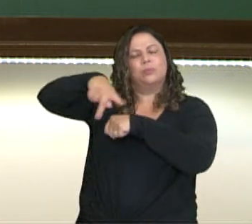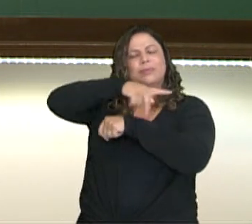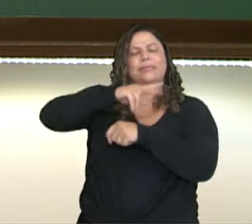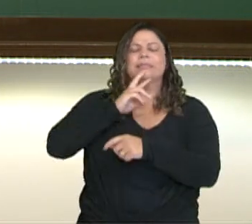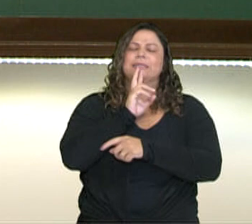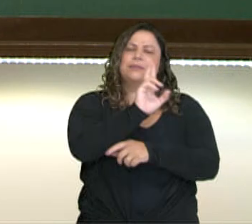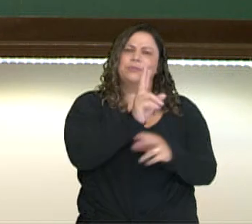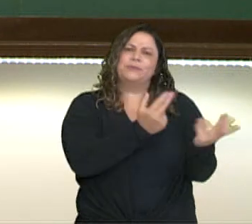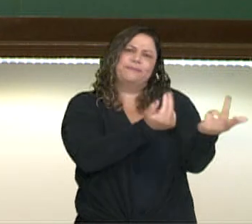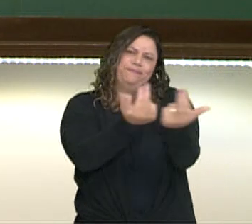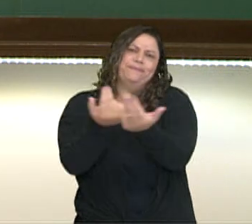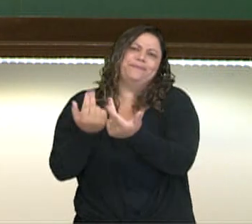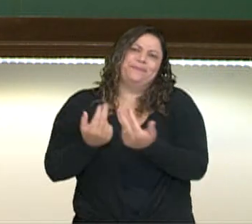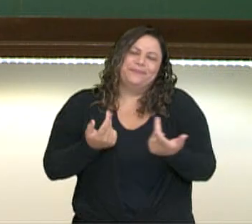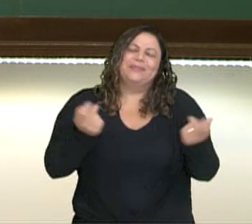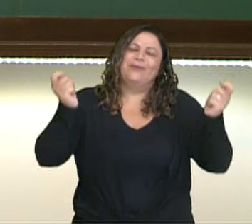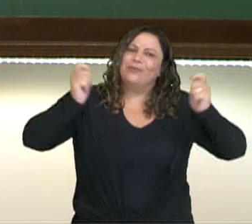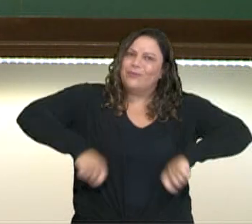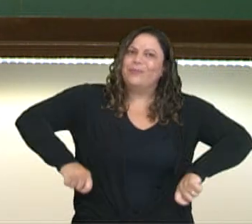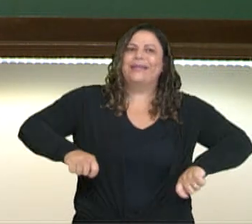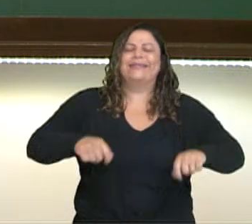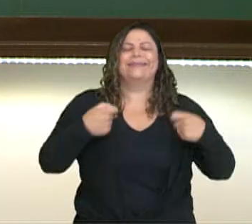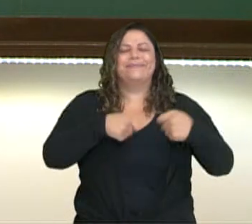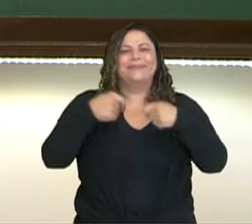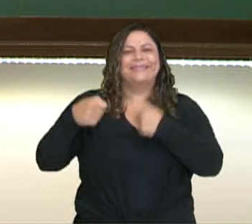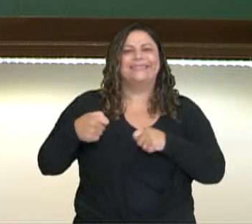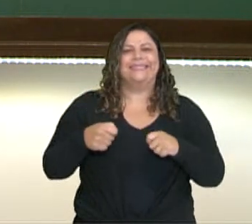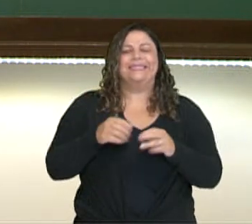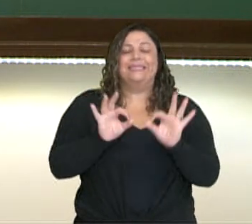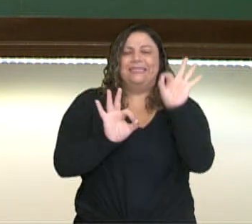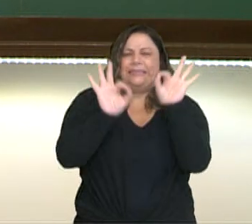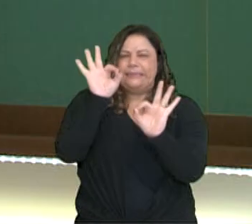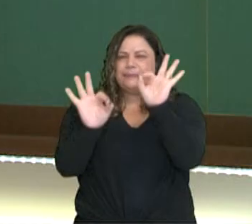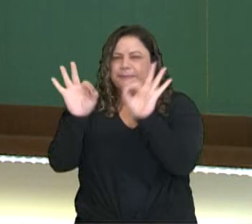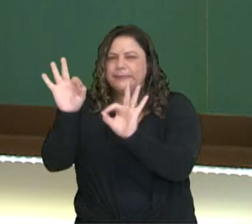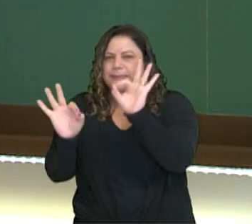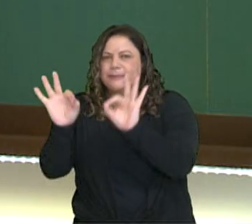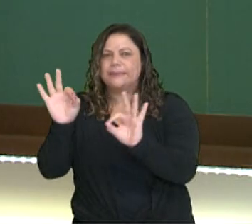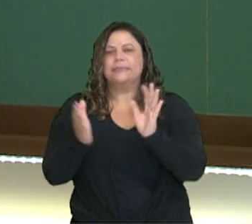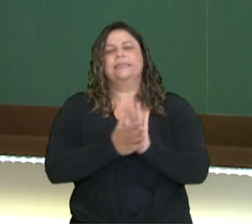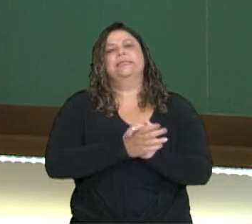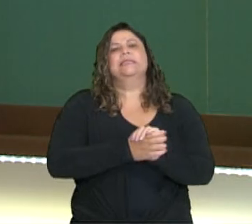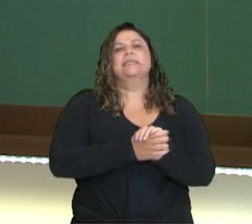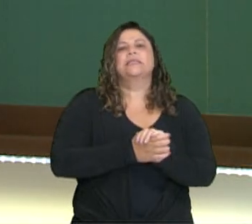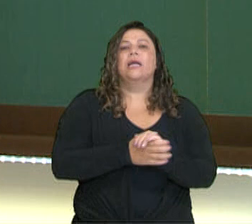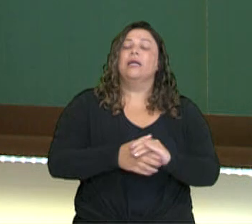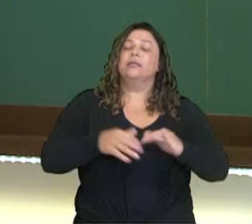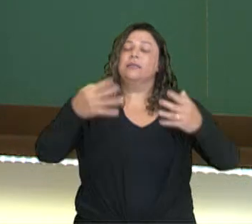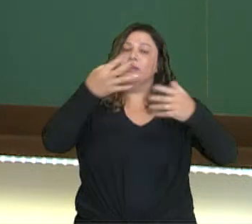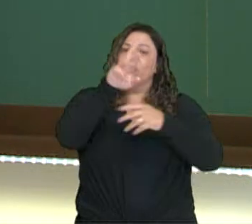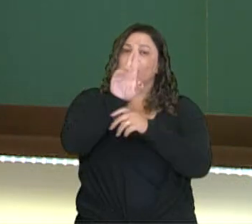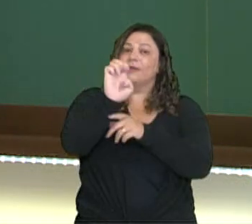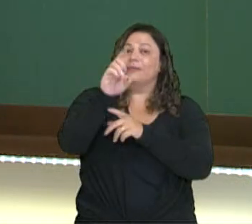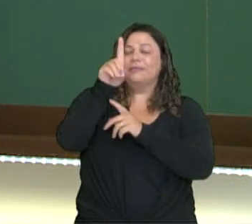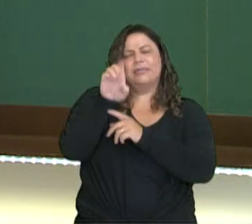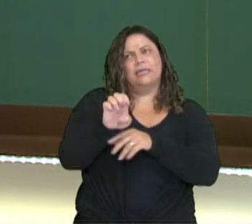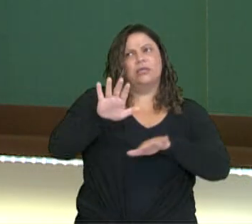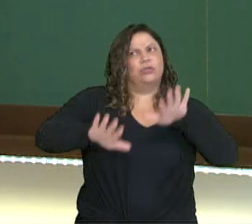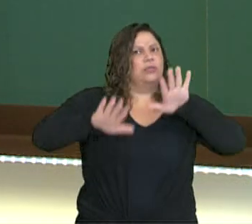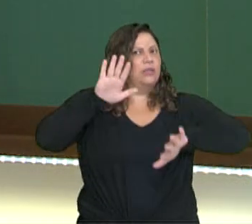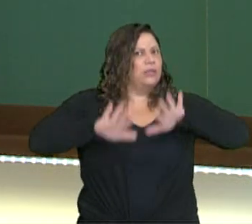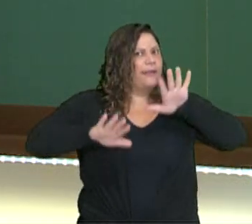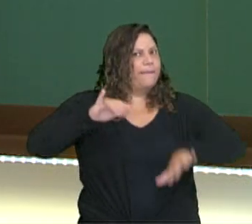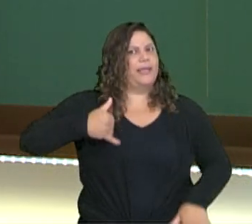mesmos, então para isso precisa ser tudo bem aferido. A rede é variável, de acordo com a faixa